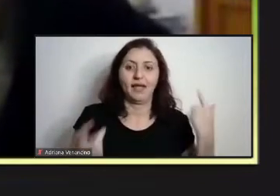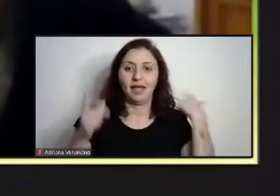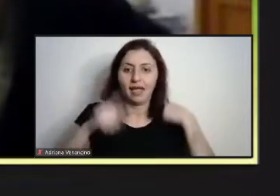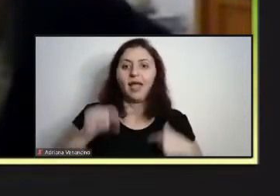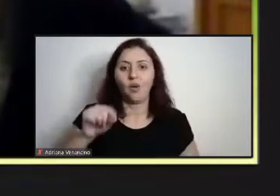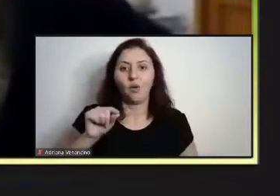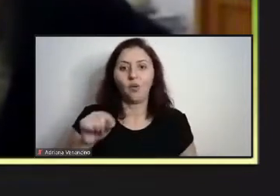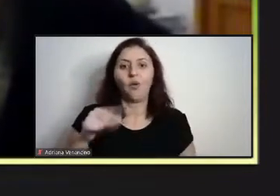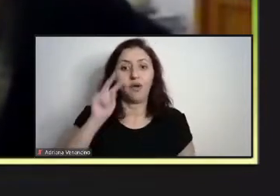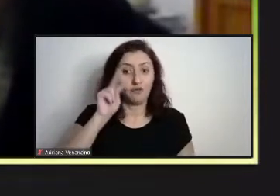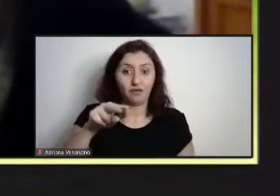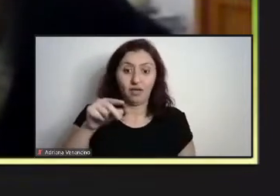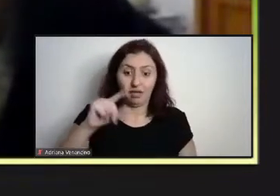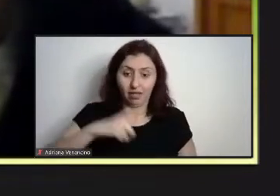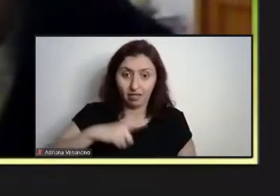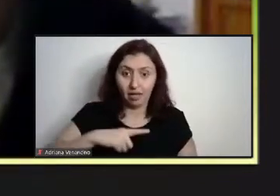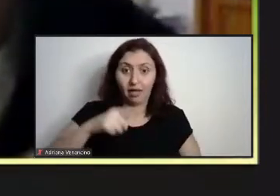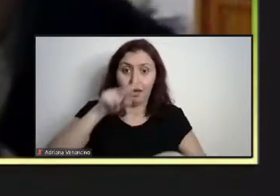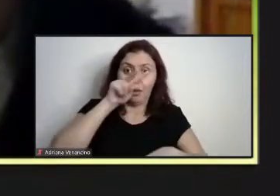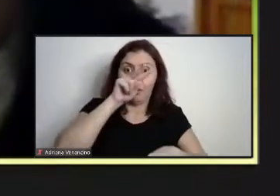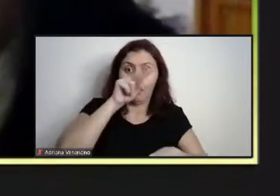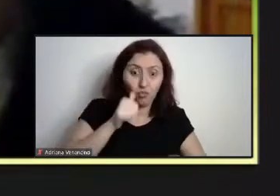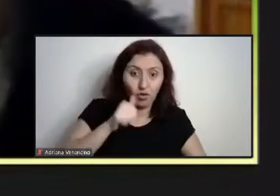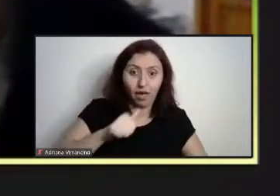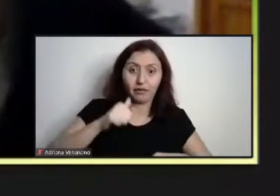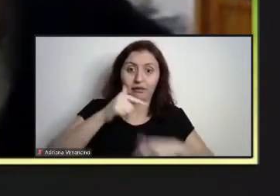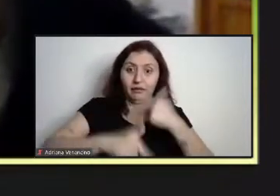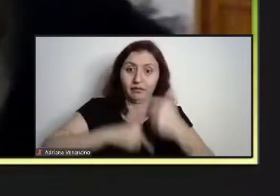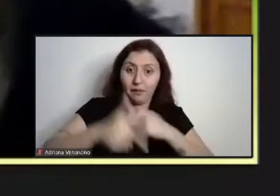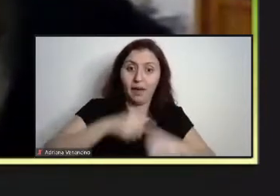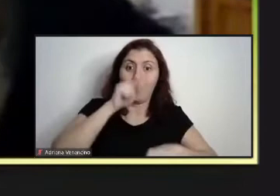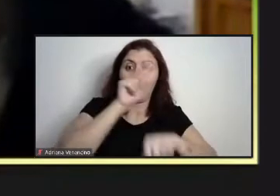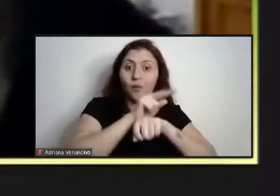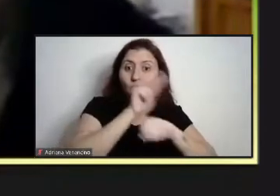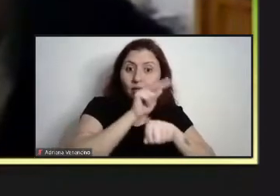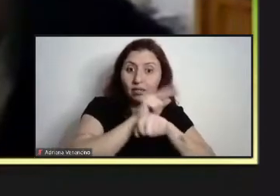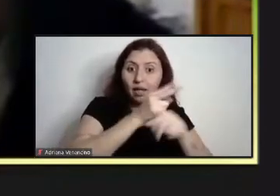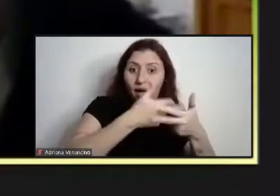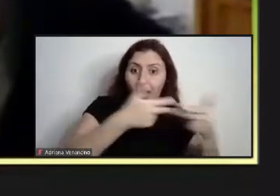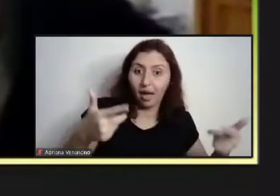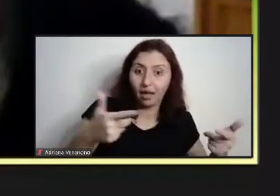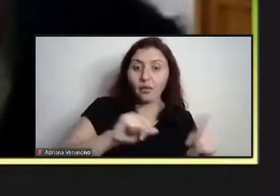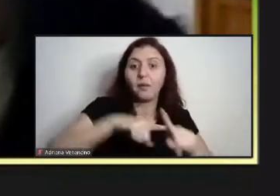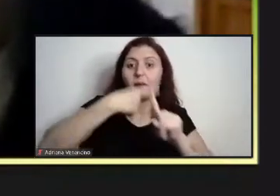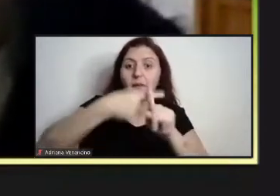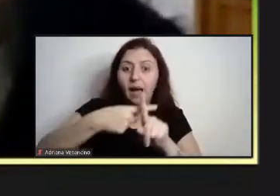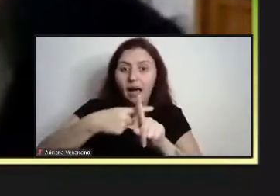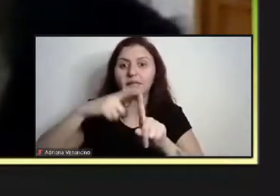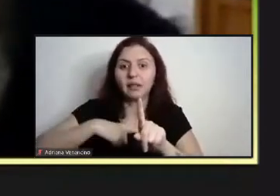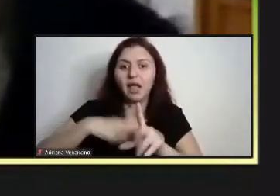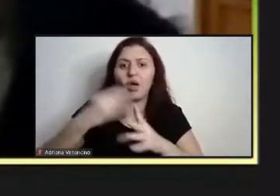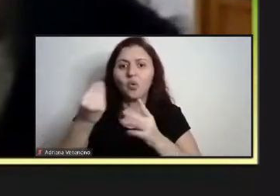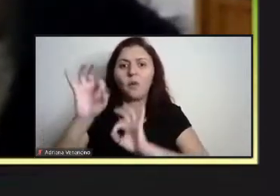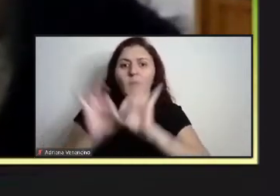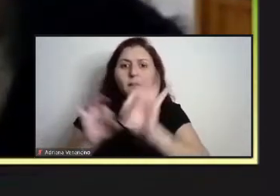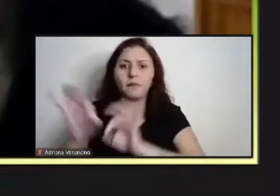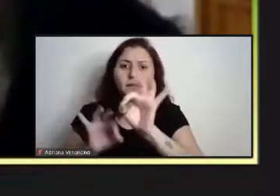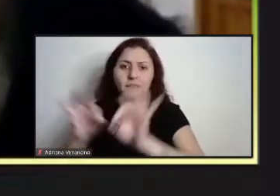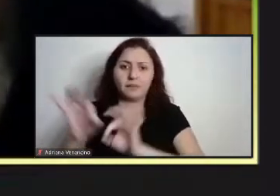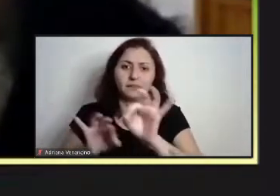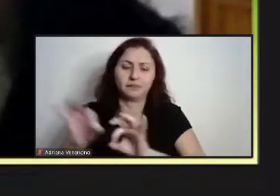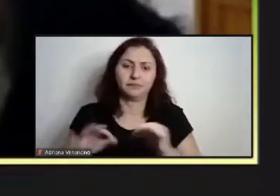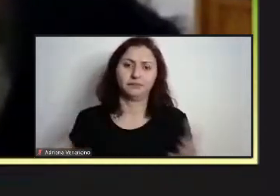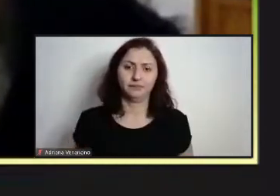tarefa dos cuidados, e uma sobrecarga muito grande de preparação, quais são os horários que você vai